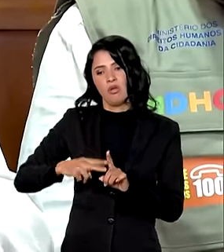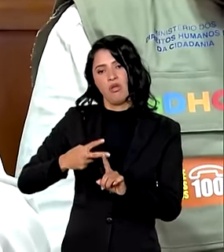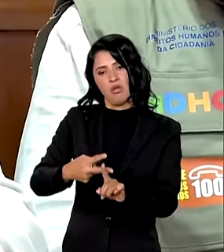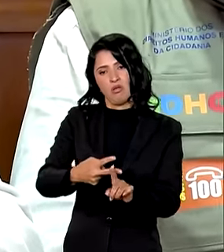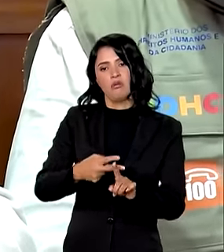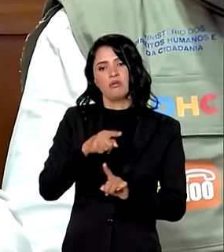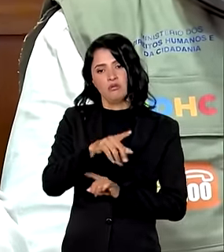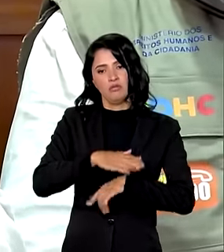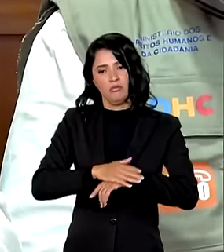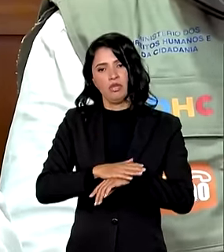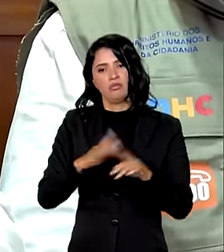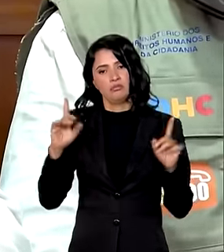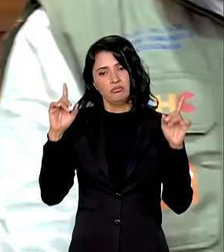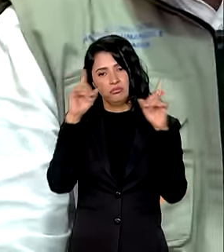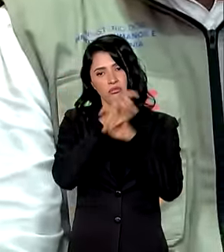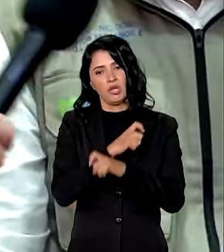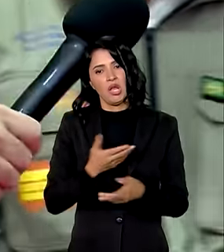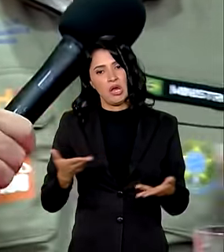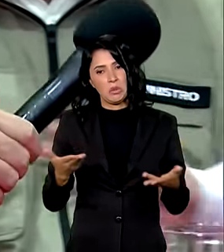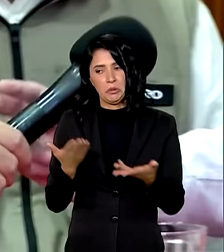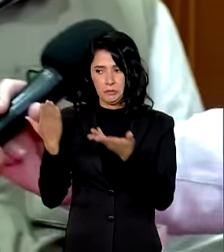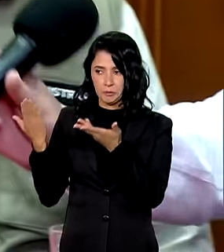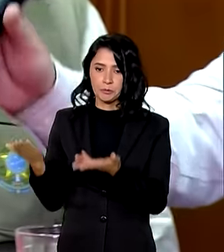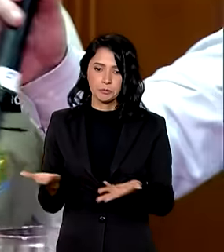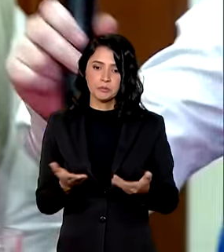nesse momento de dificuldade por essa